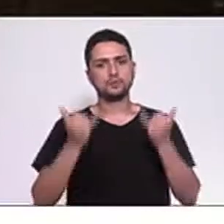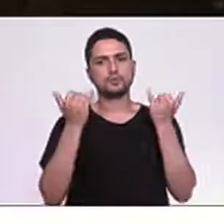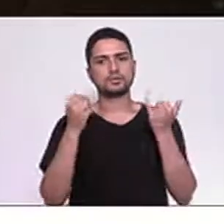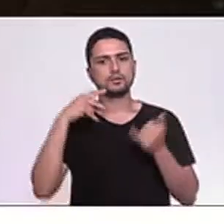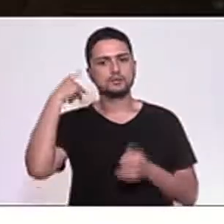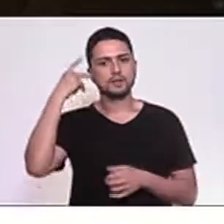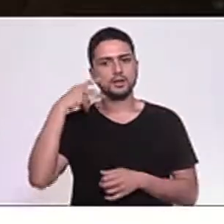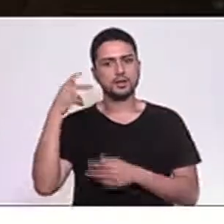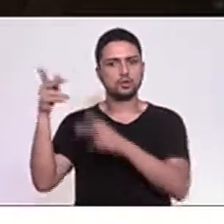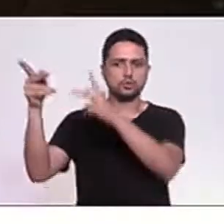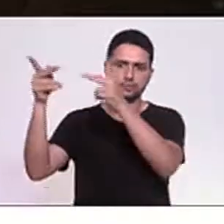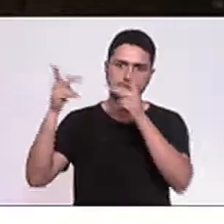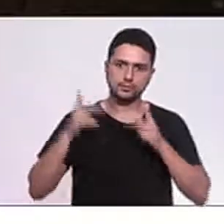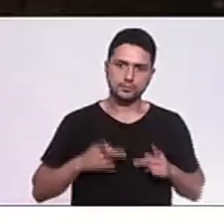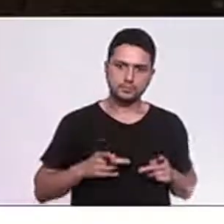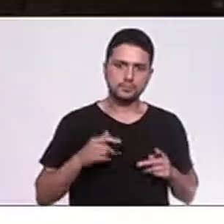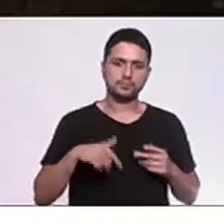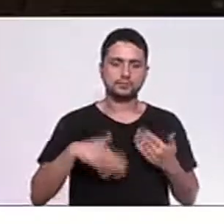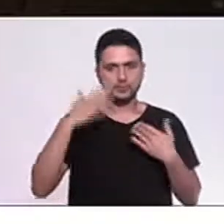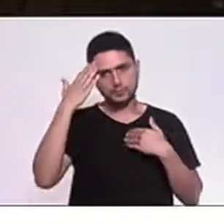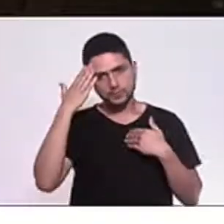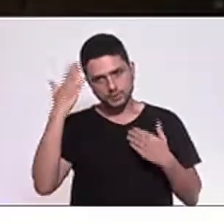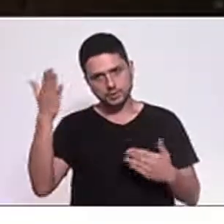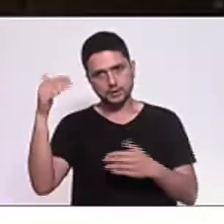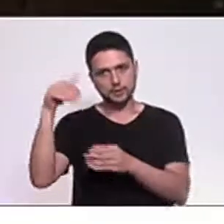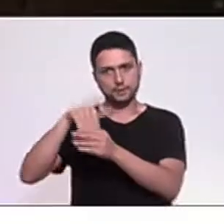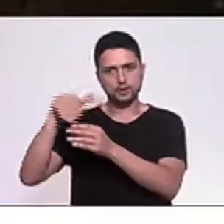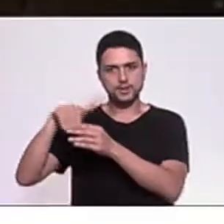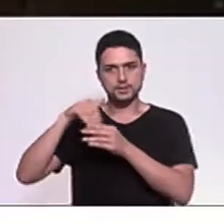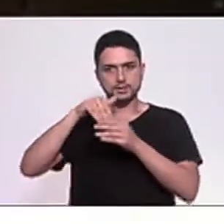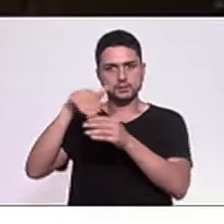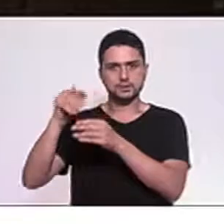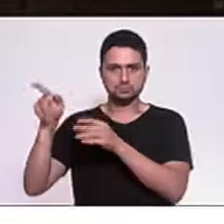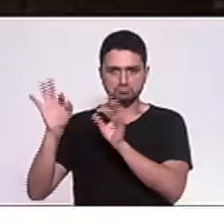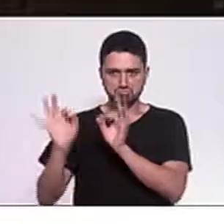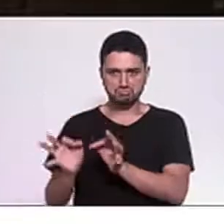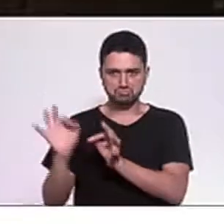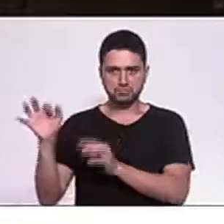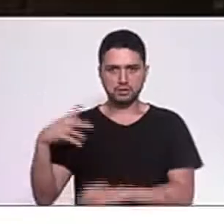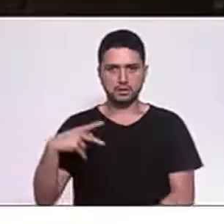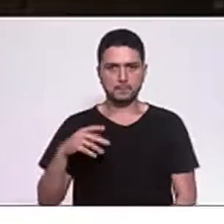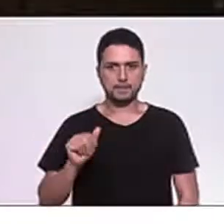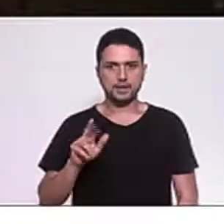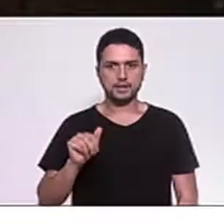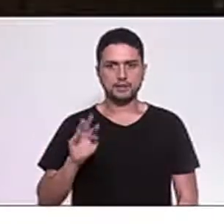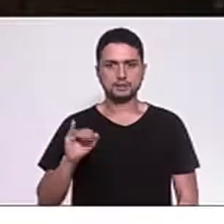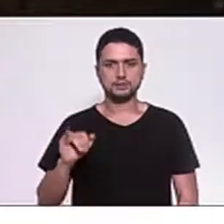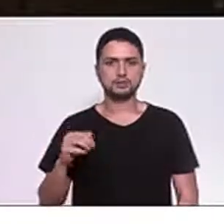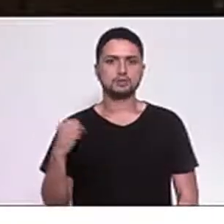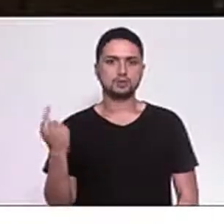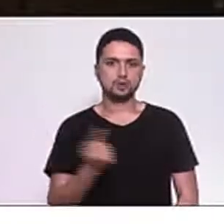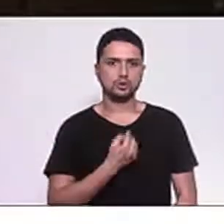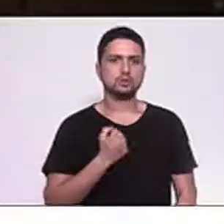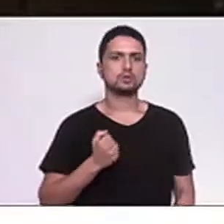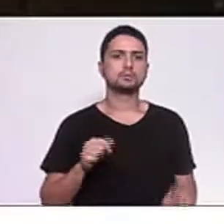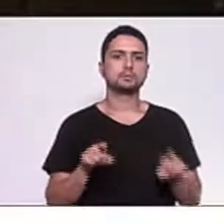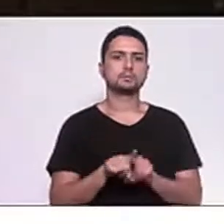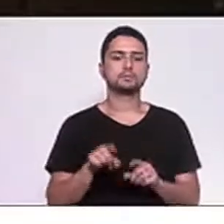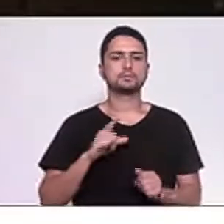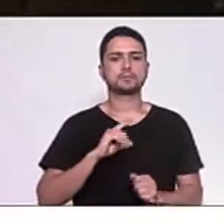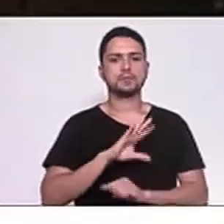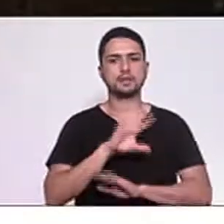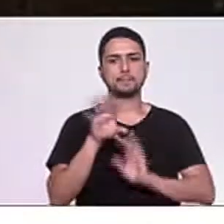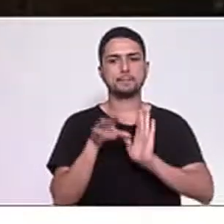Paulo aqui, agradecer a bela votação que tivemos em Paraty, e a gente também está destinando uma emenda de